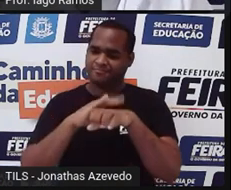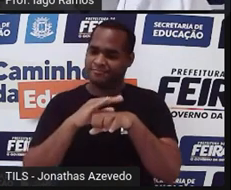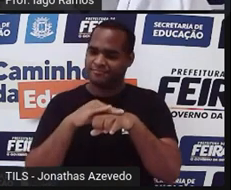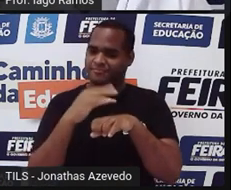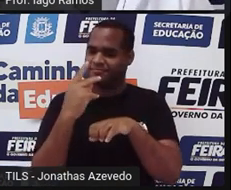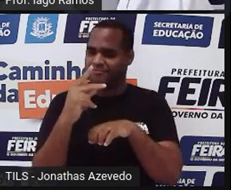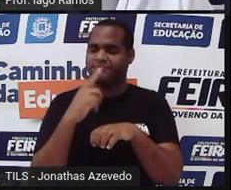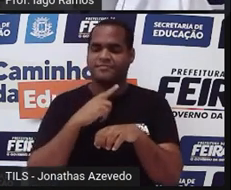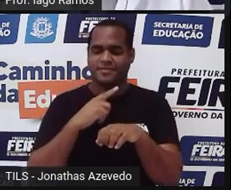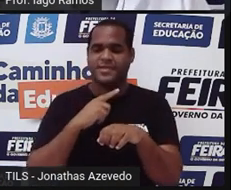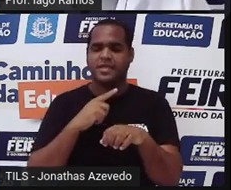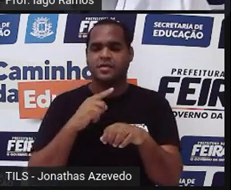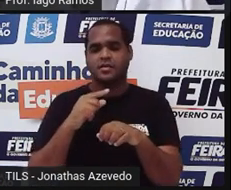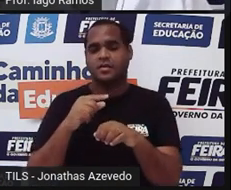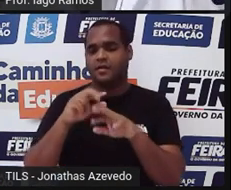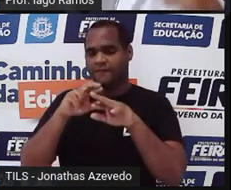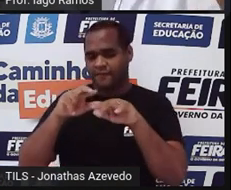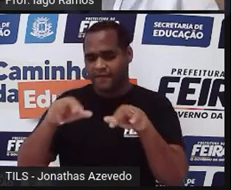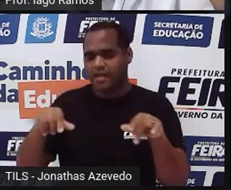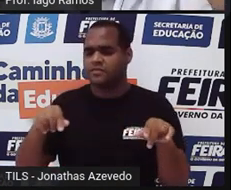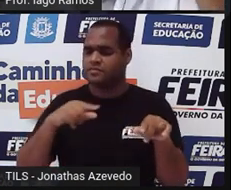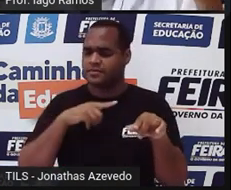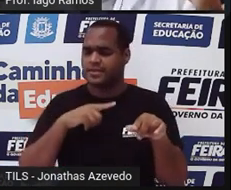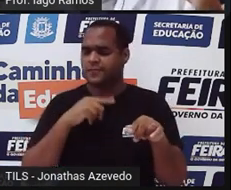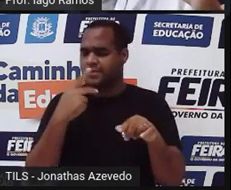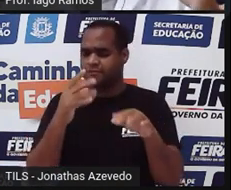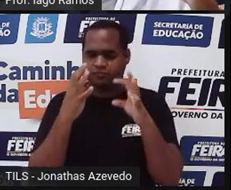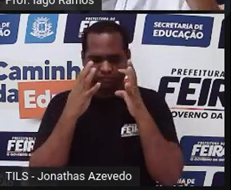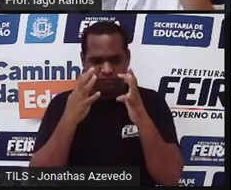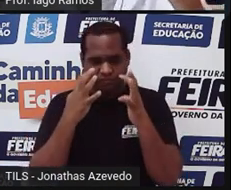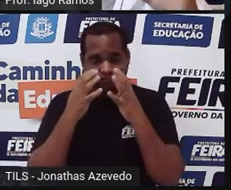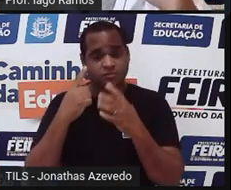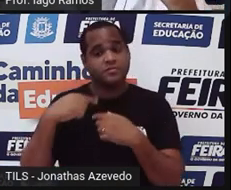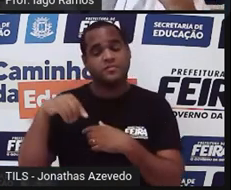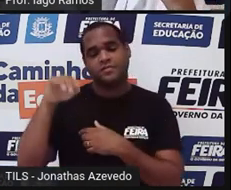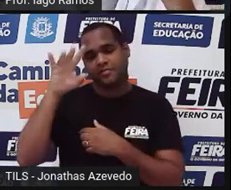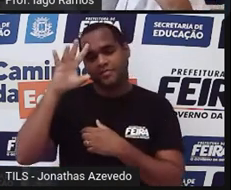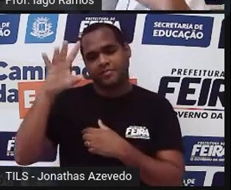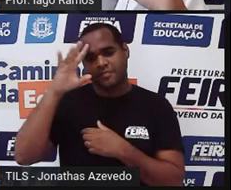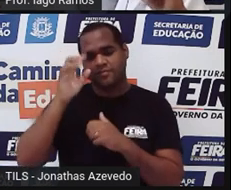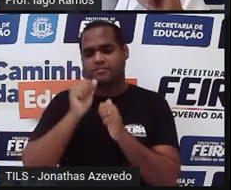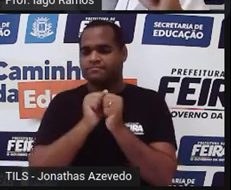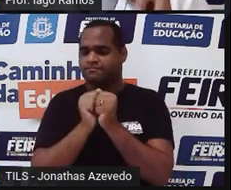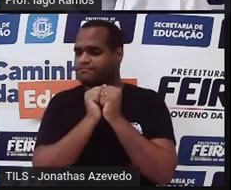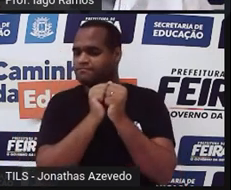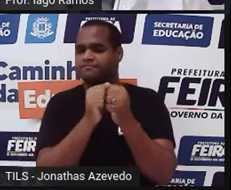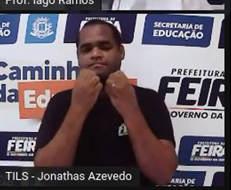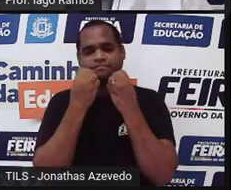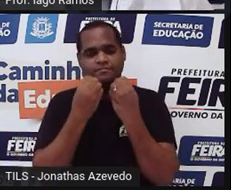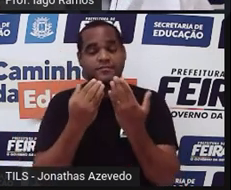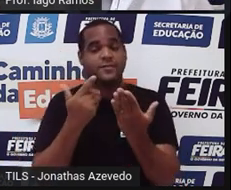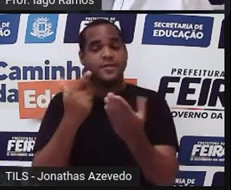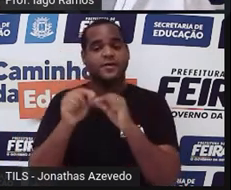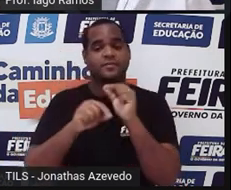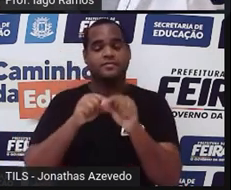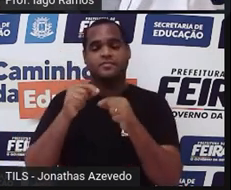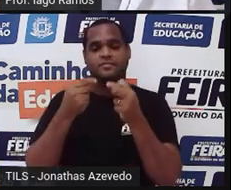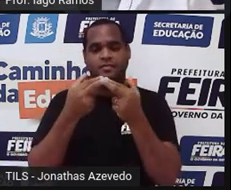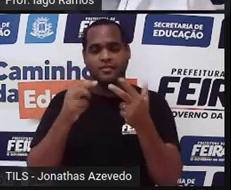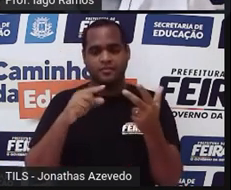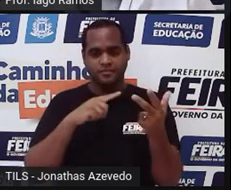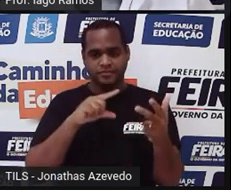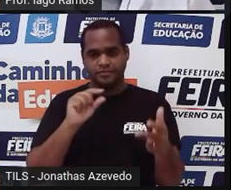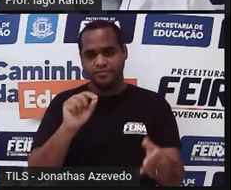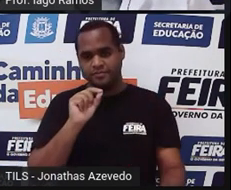instrumentos aí, a sua atenção, a gente pensando junto, a gente vai ver uma coisa interessante aqui sobre